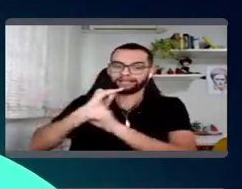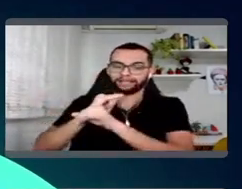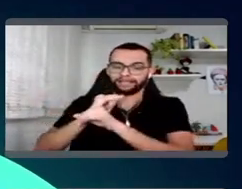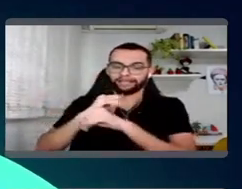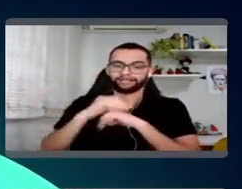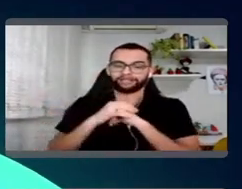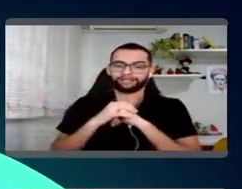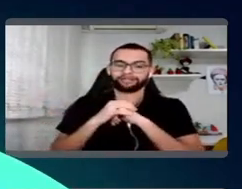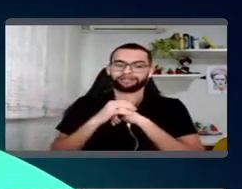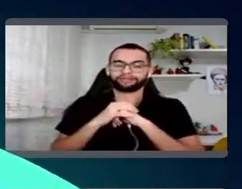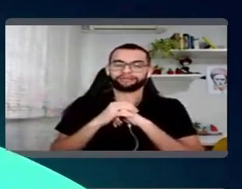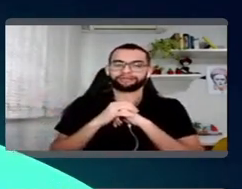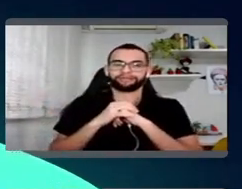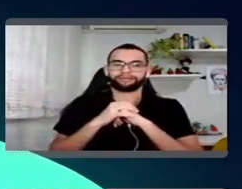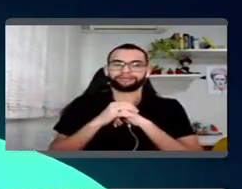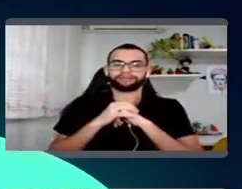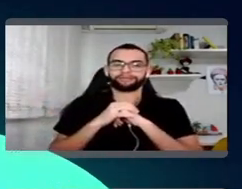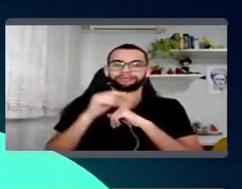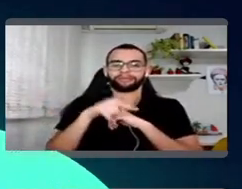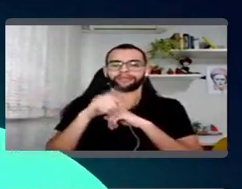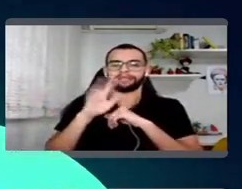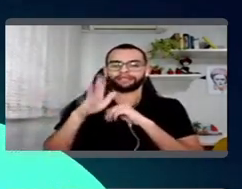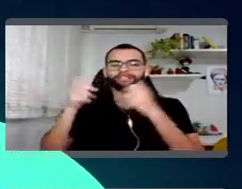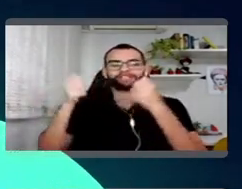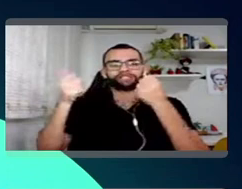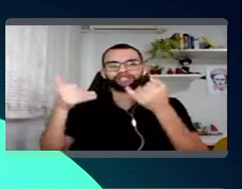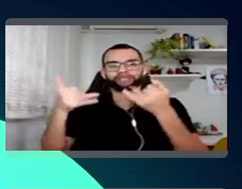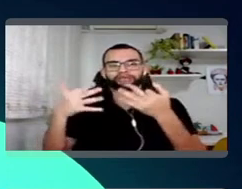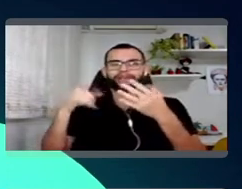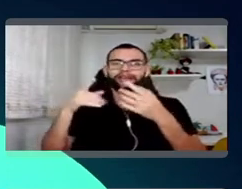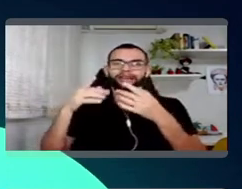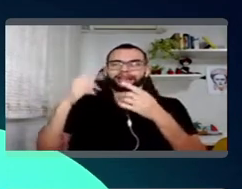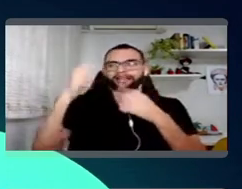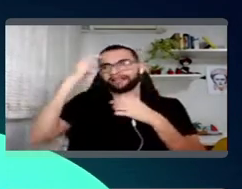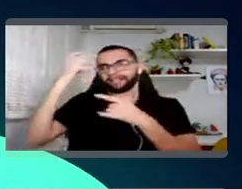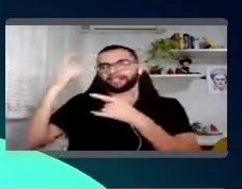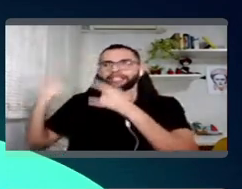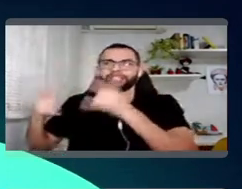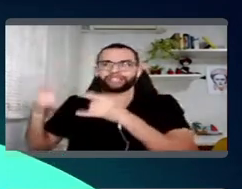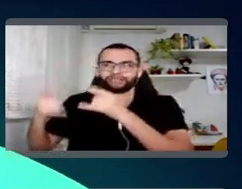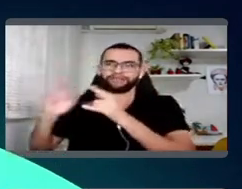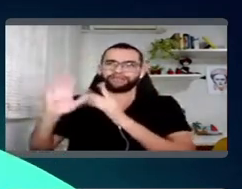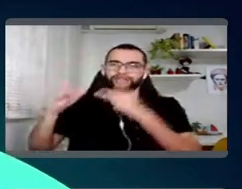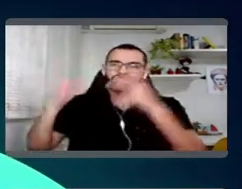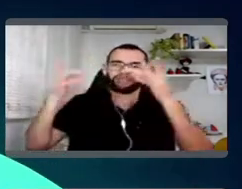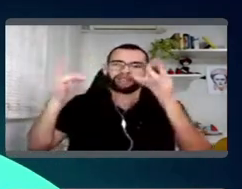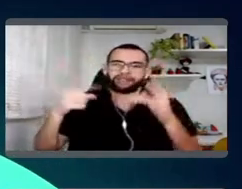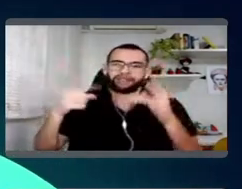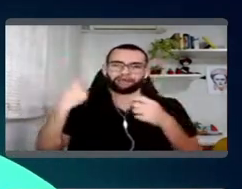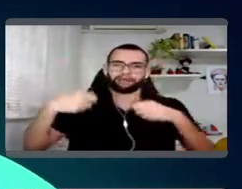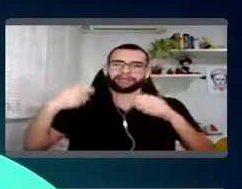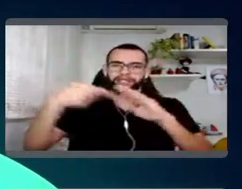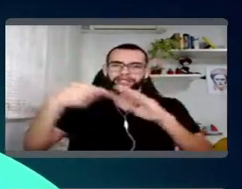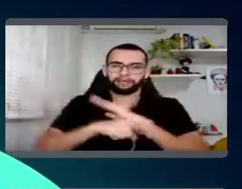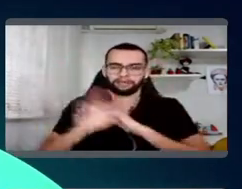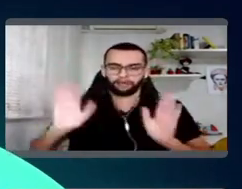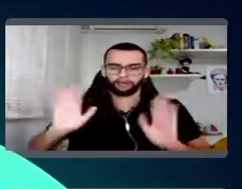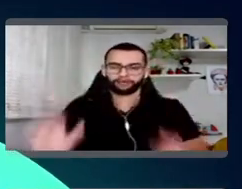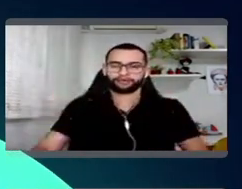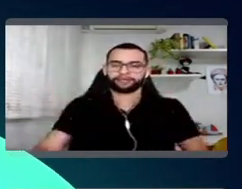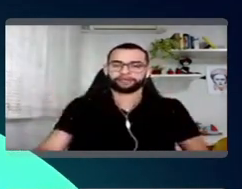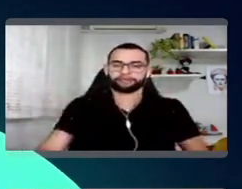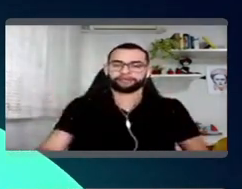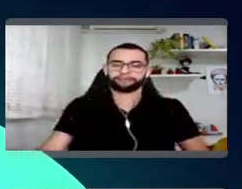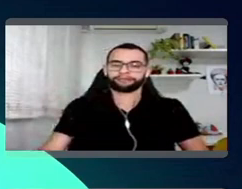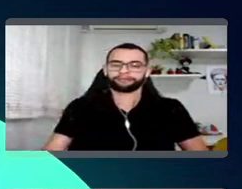a AI, acho que, né, é bem explicativo aqui de inteligência artificial. A gente não precisa entrar muito em detalhes, tá? E aí, como é que